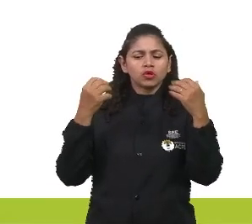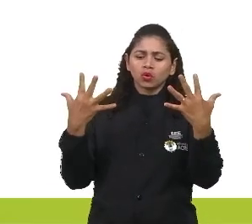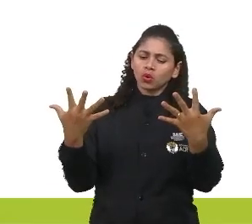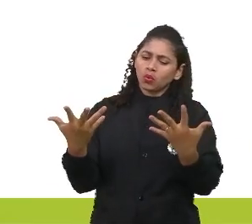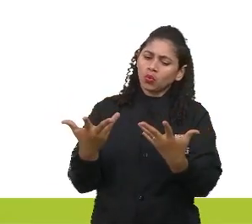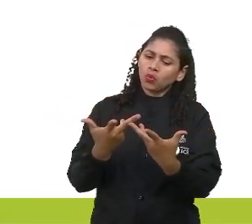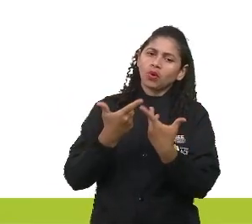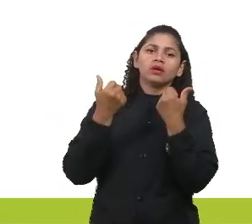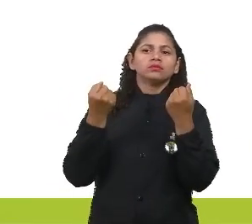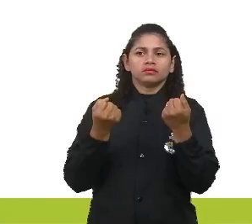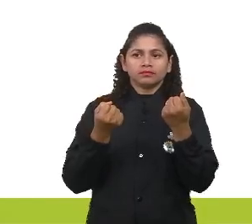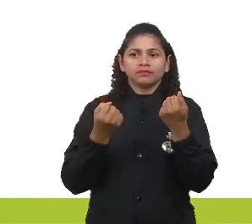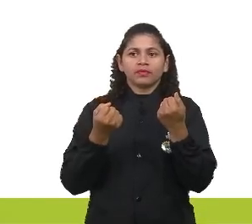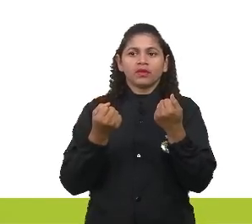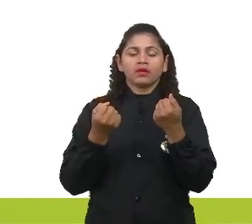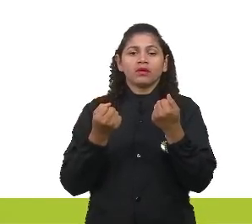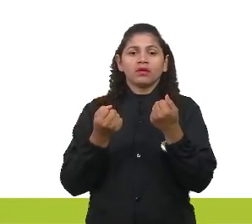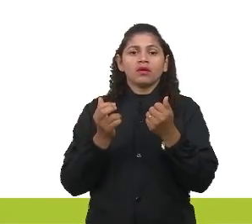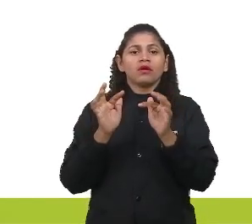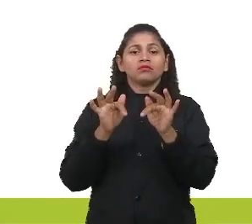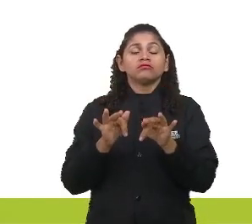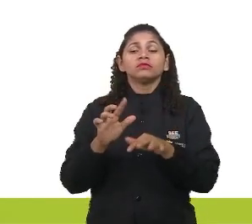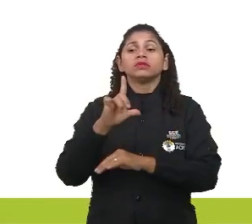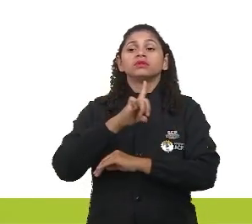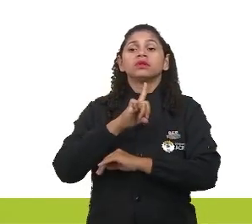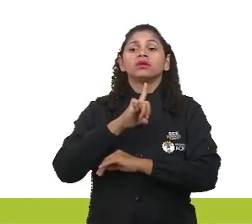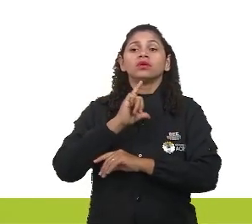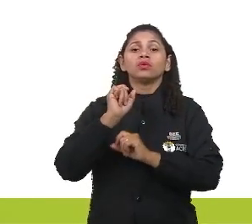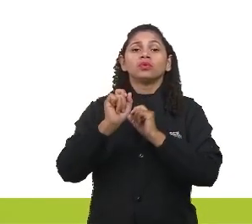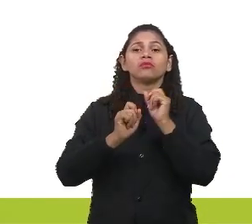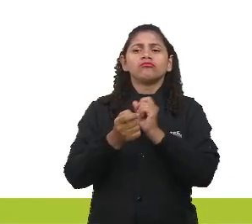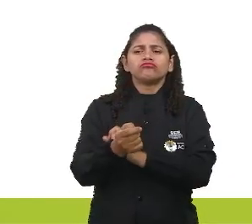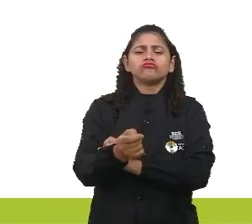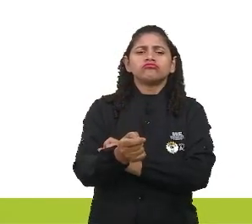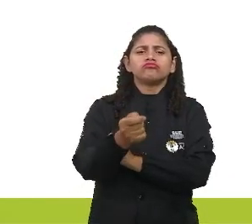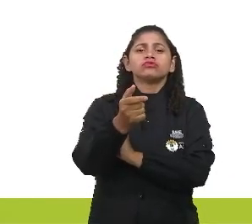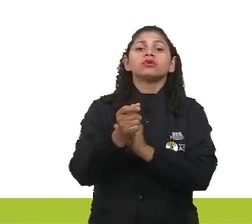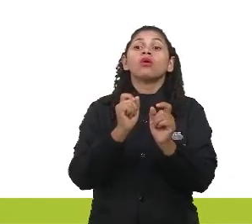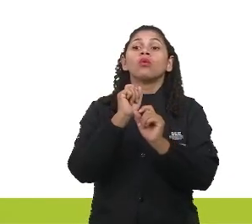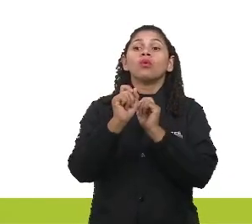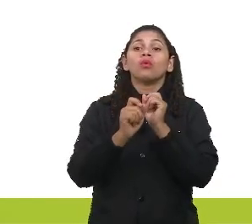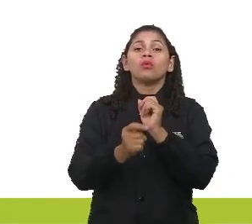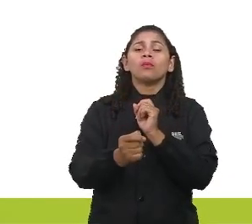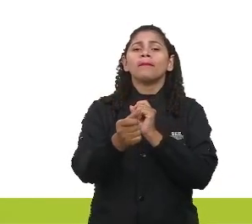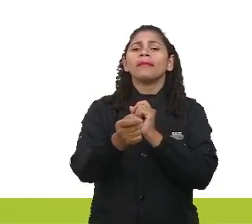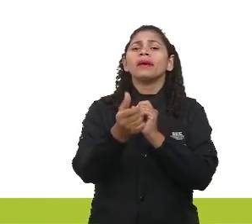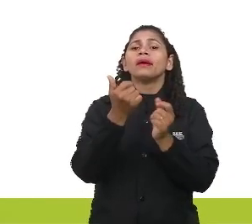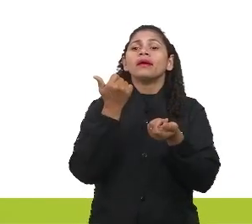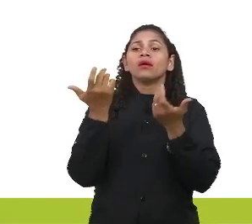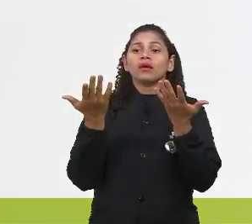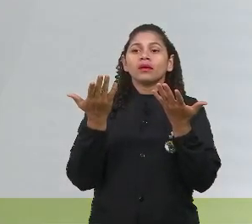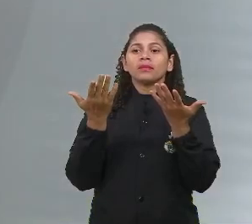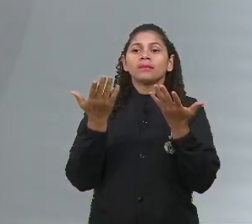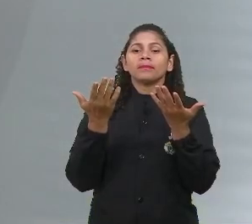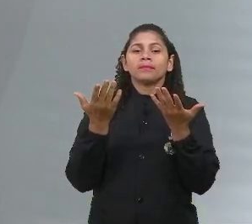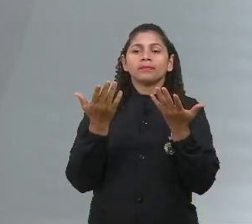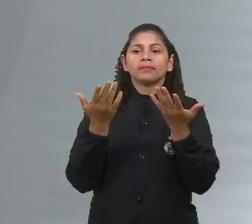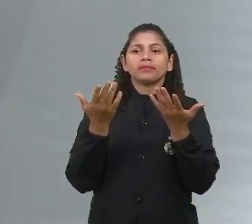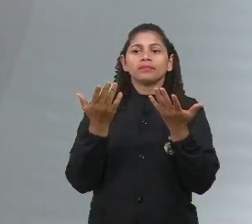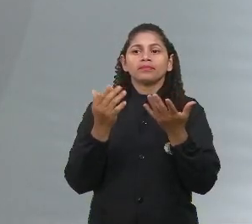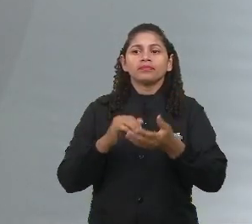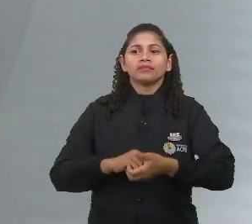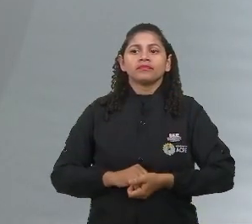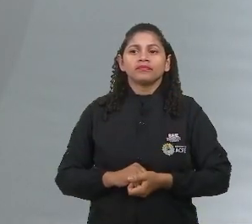arquético perfeito para você entender tudo o que eu falei de uma forma bem resumida. Em